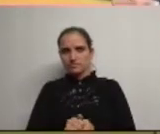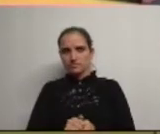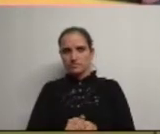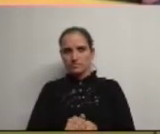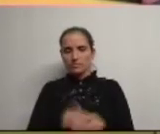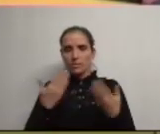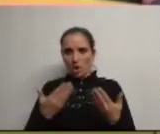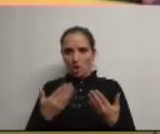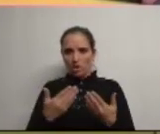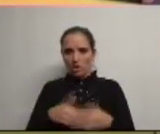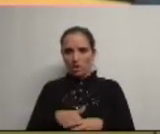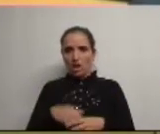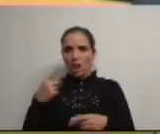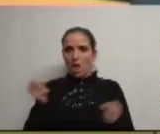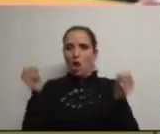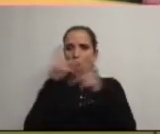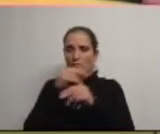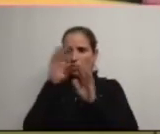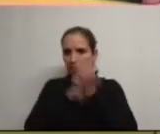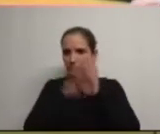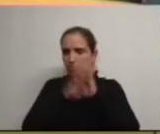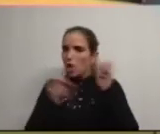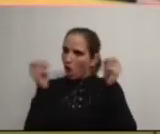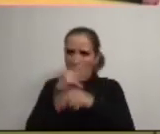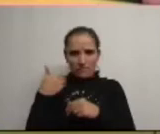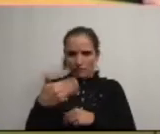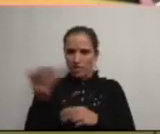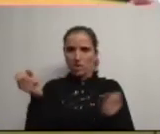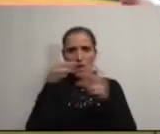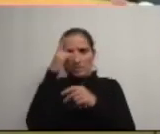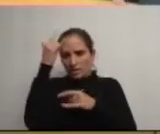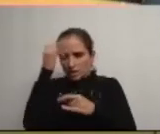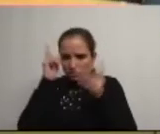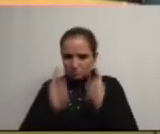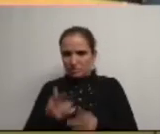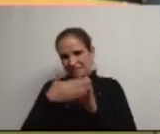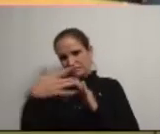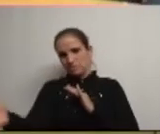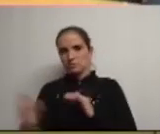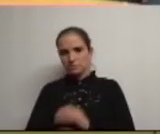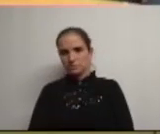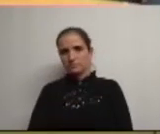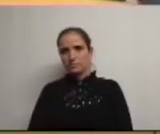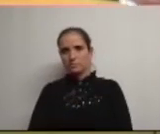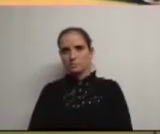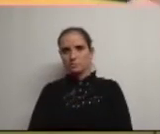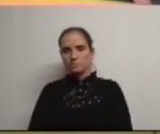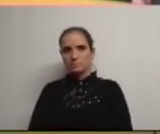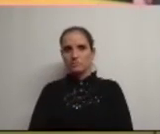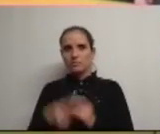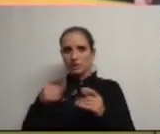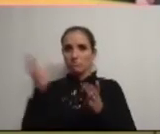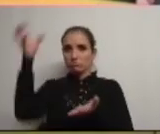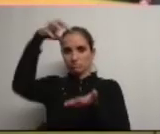e agora há uma nova programação haverá uma nova programação e novas ideias a partir dali tem uma